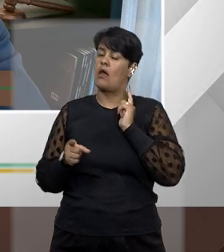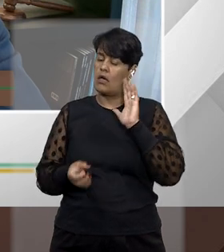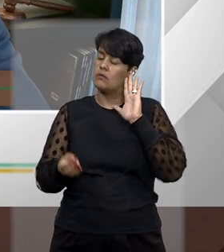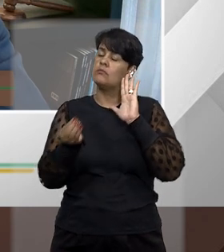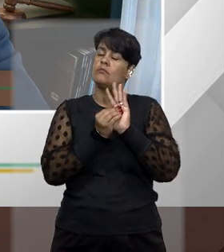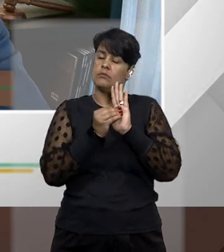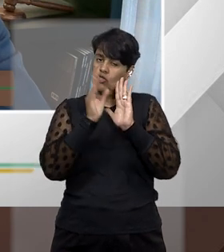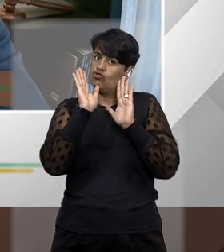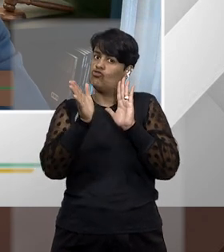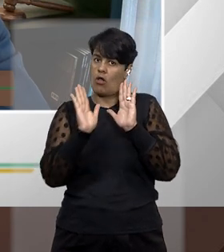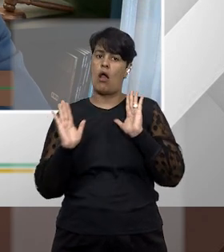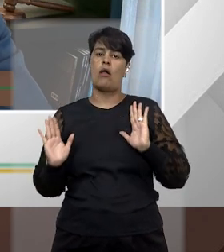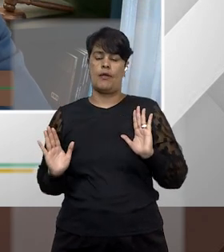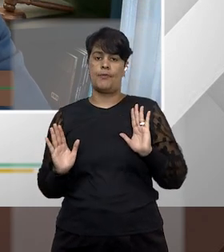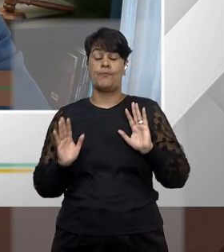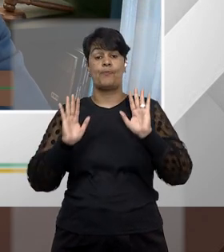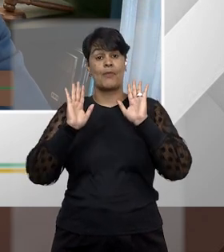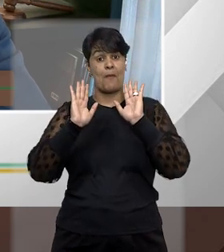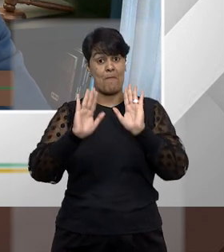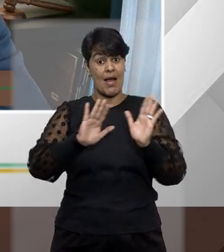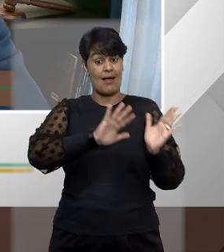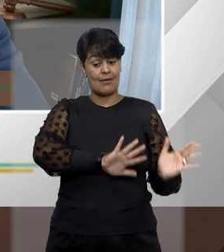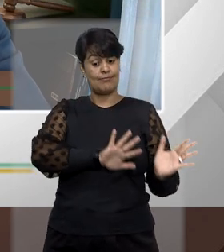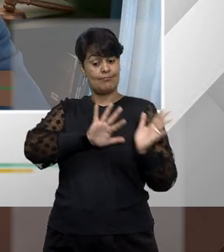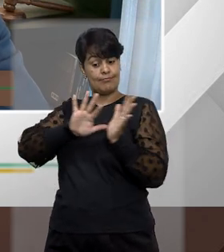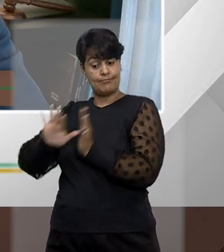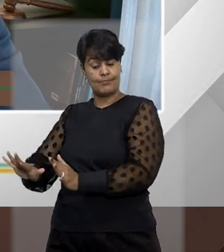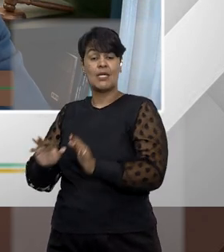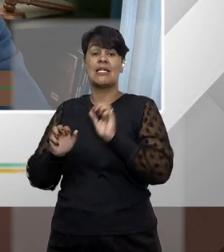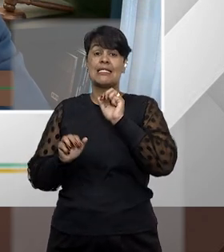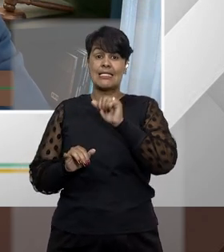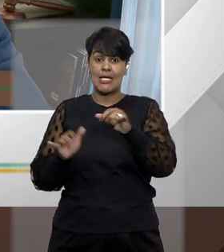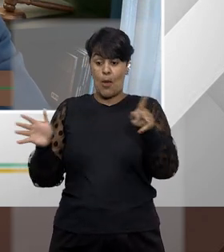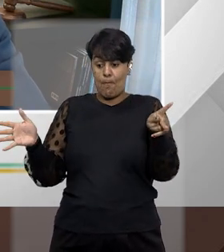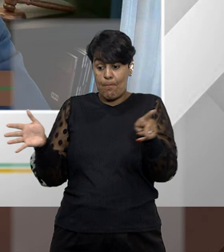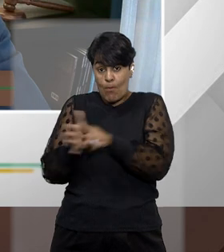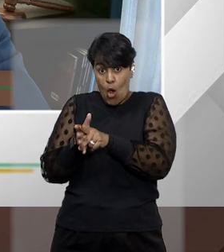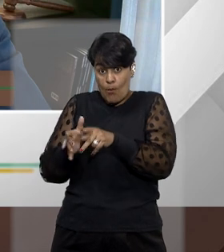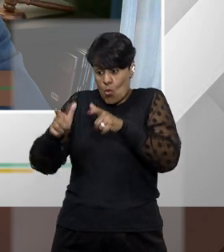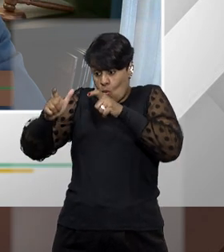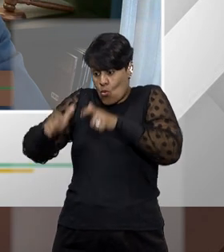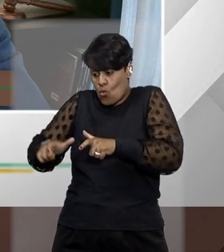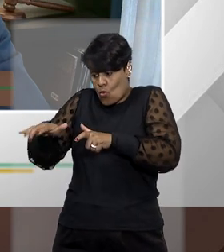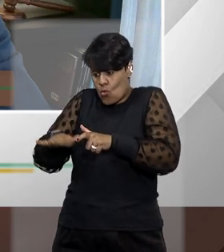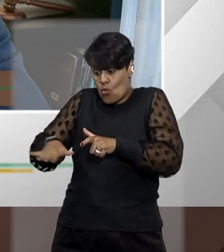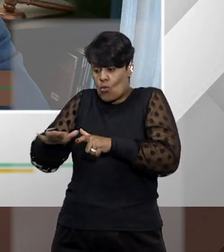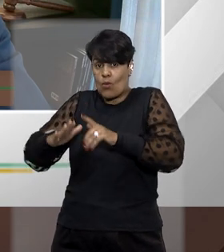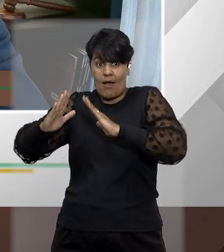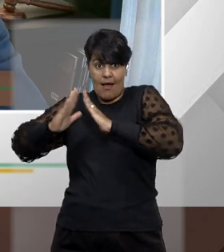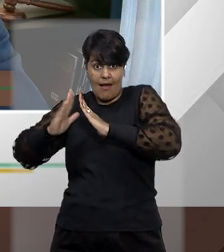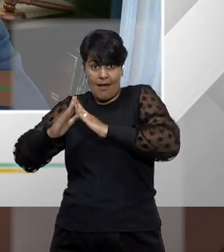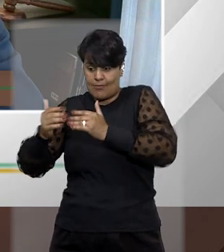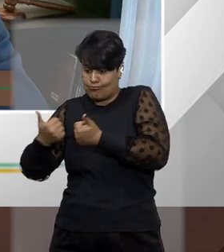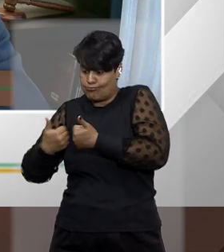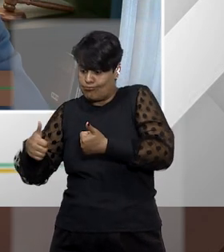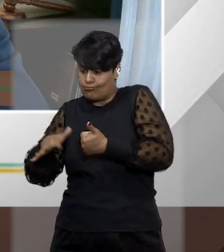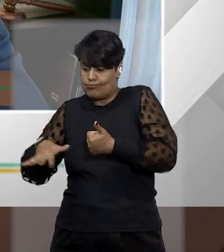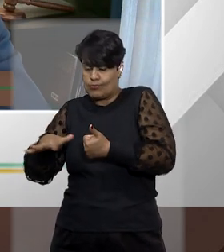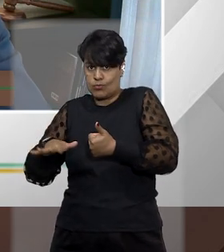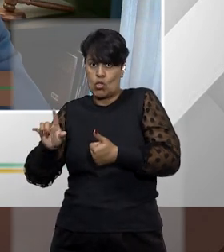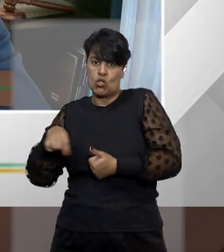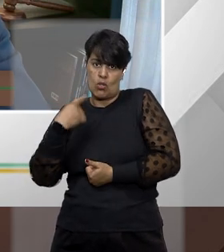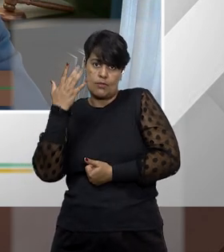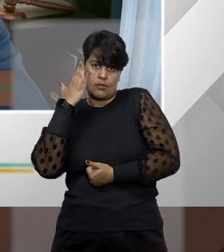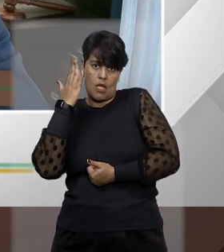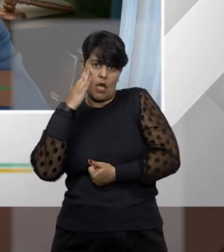expressa no artigo 109 agora se é uma autoridade local estadual municipal cuja competência